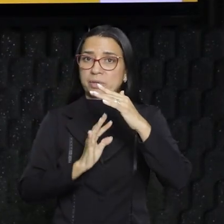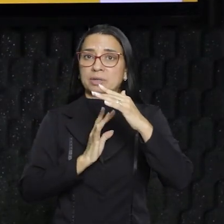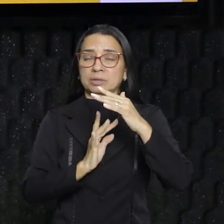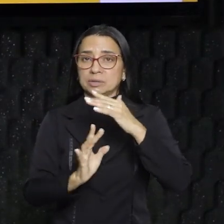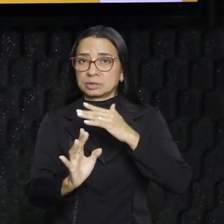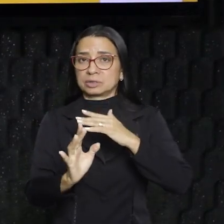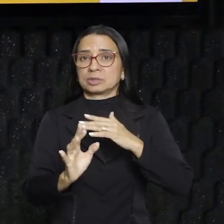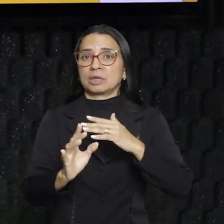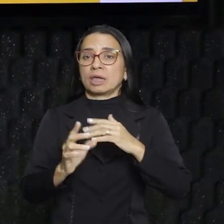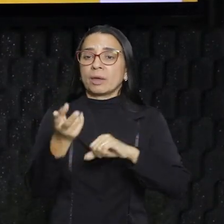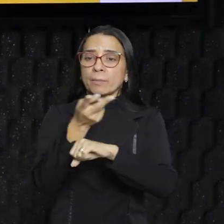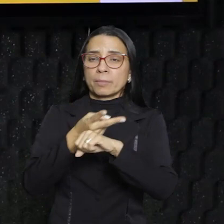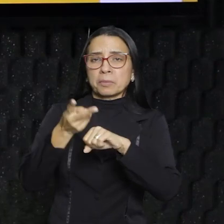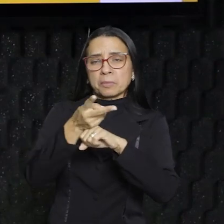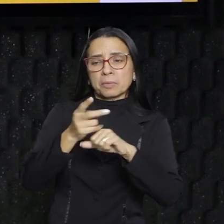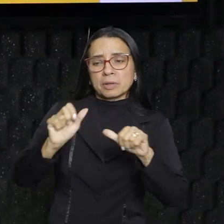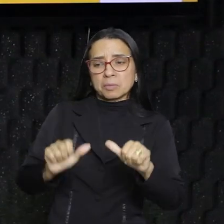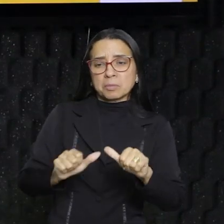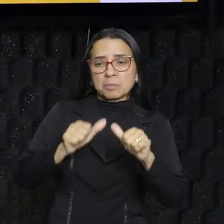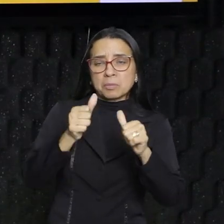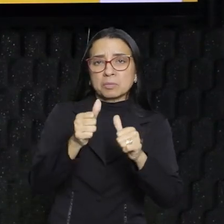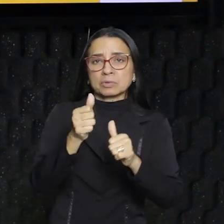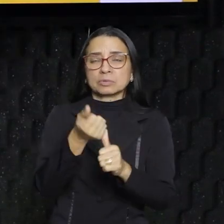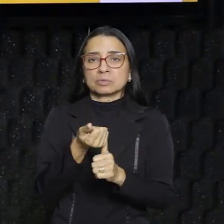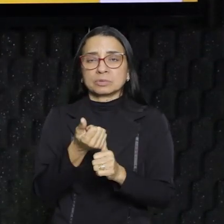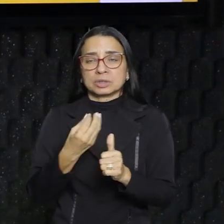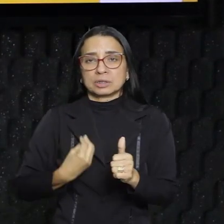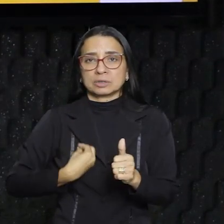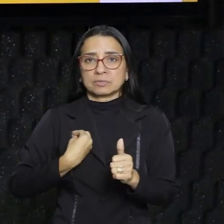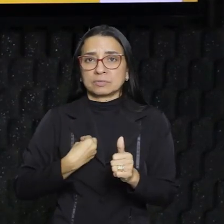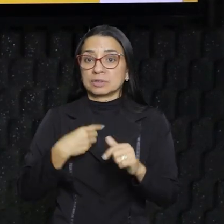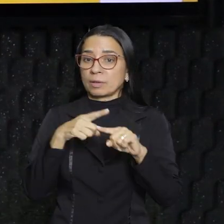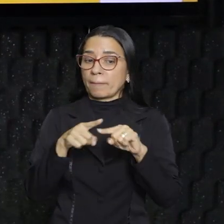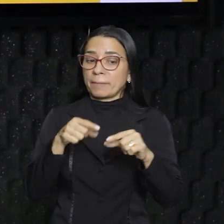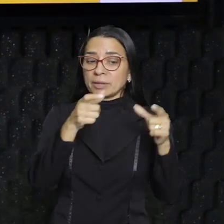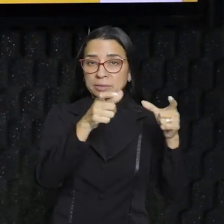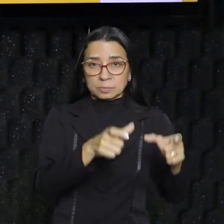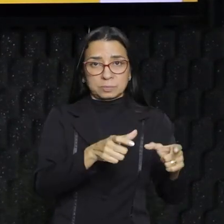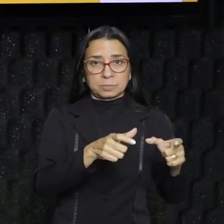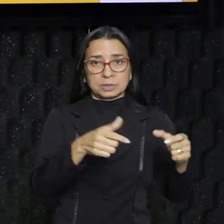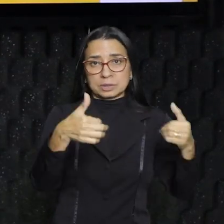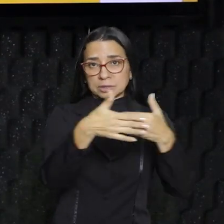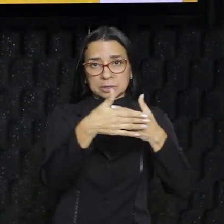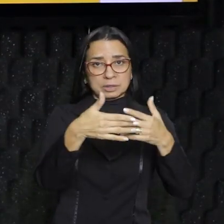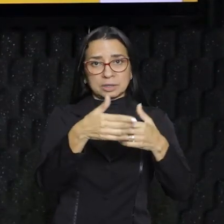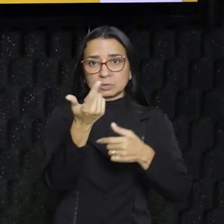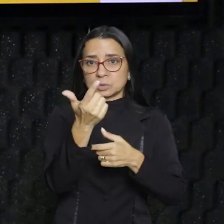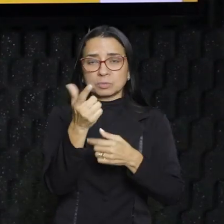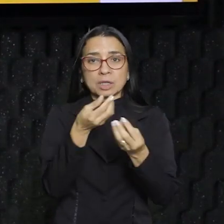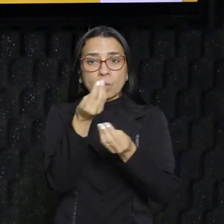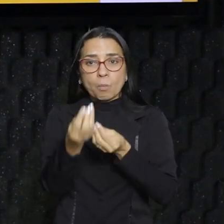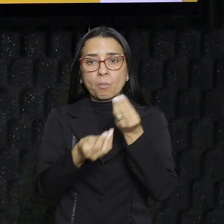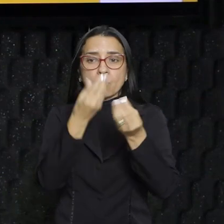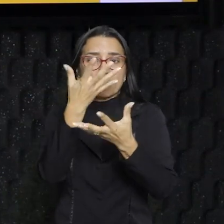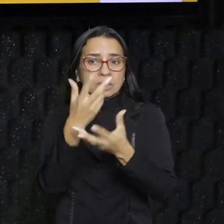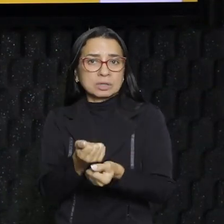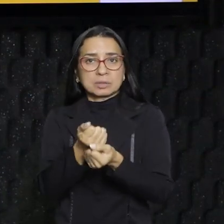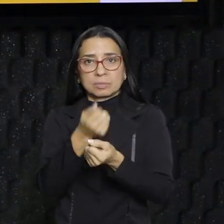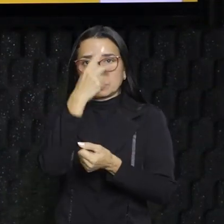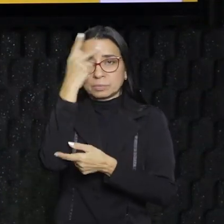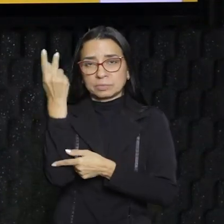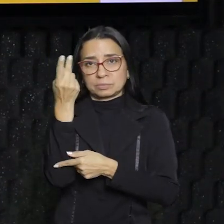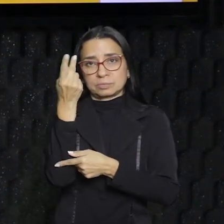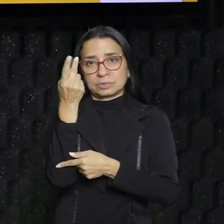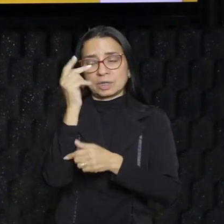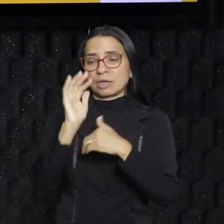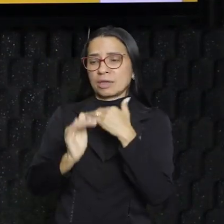cidade em si não tinha infraestrutura necessária para receber essas grandes populações. Então ela cresce de uma forma sem planejamento.